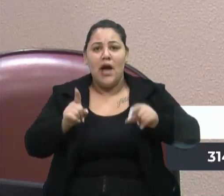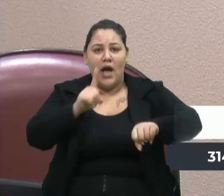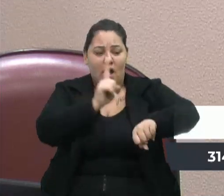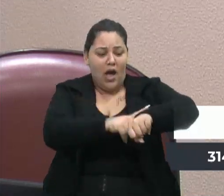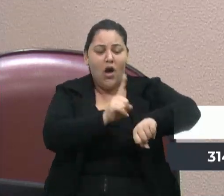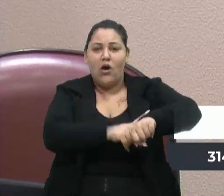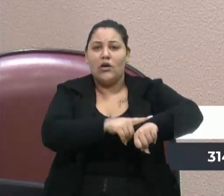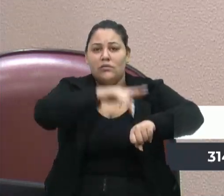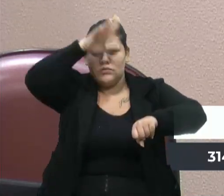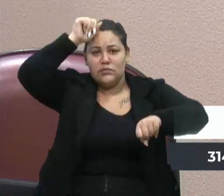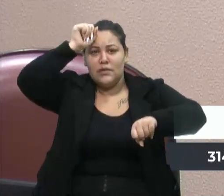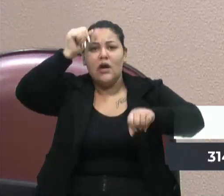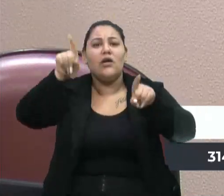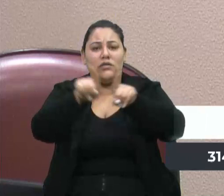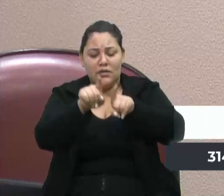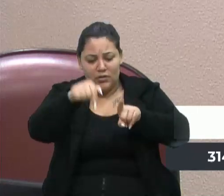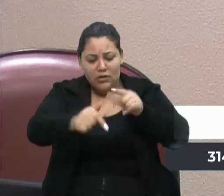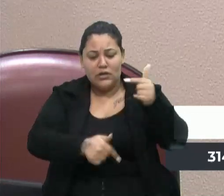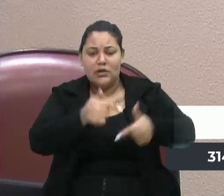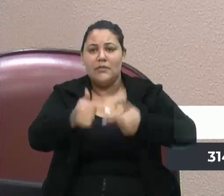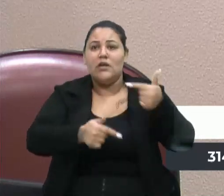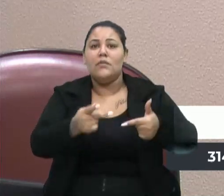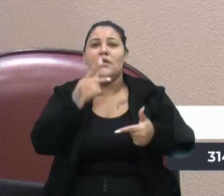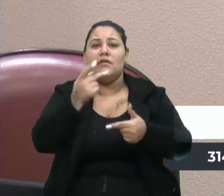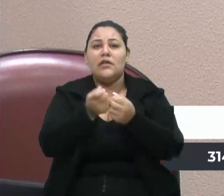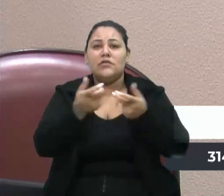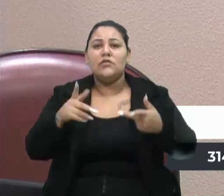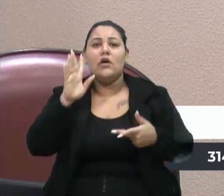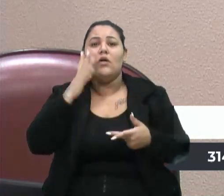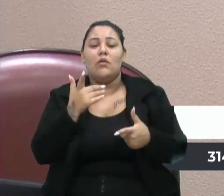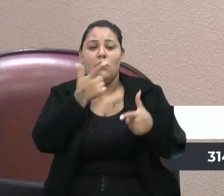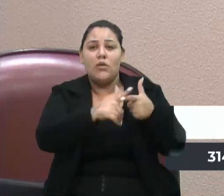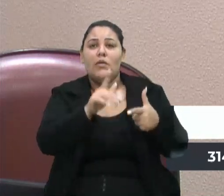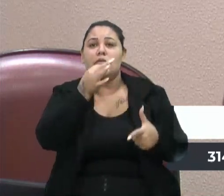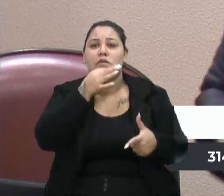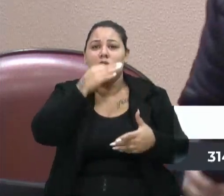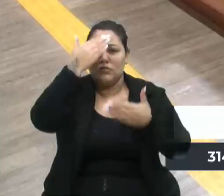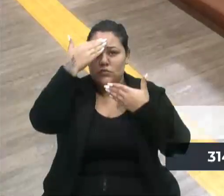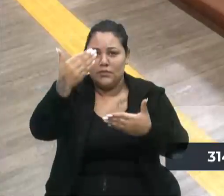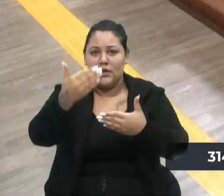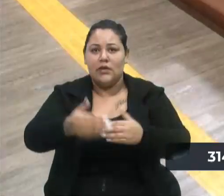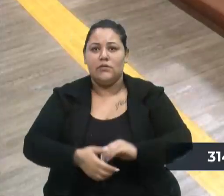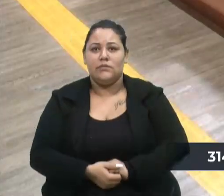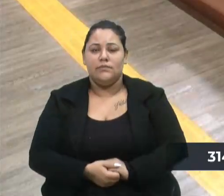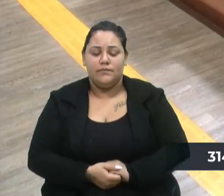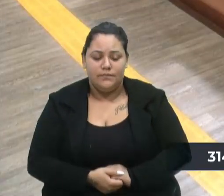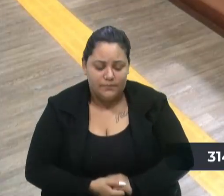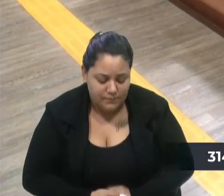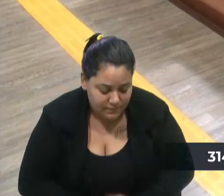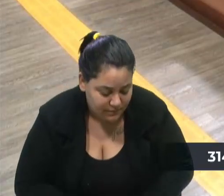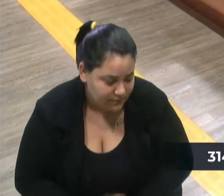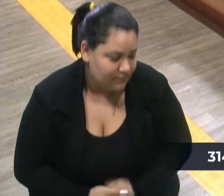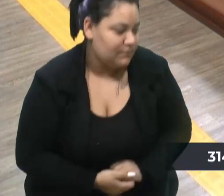municipal, estou aqui também à disposição para nós falarmos sobre os problemas da cidade. Obrigado, vereador. Obrigado, vereador Brassan. Para declarar a voto.